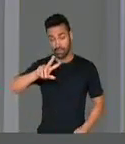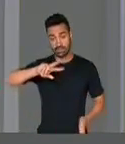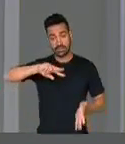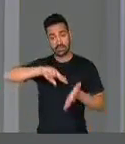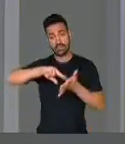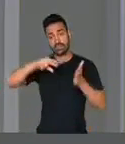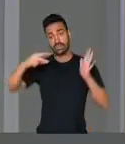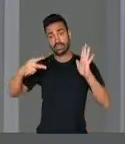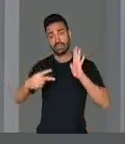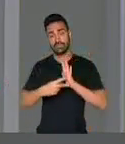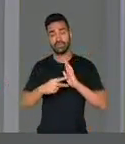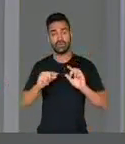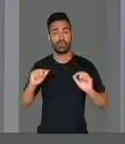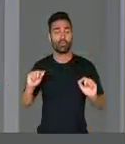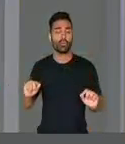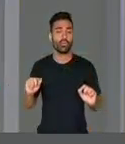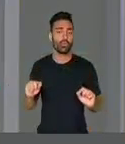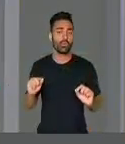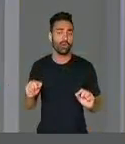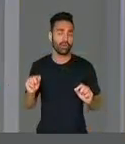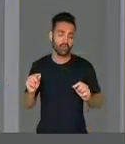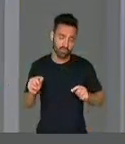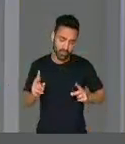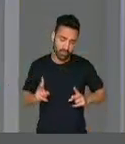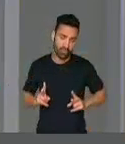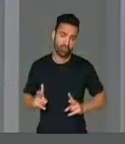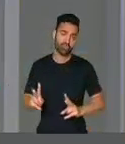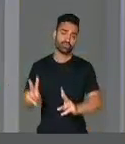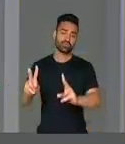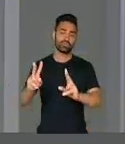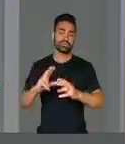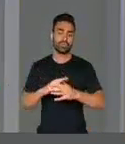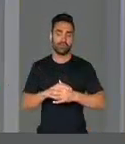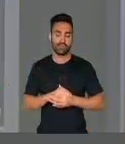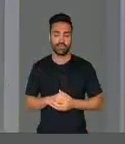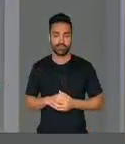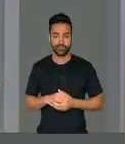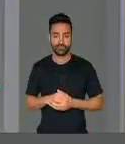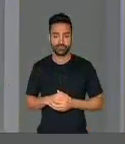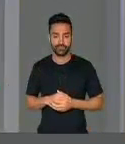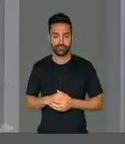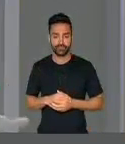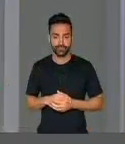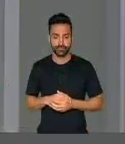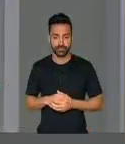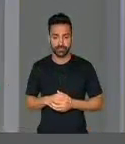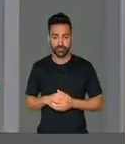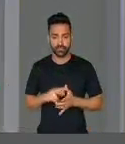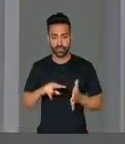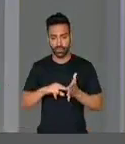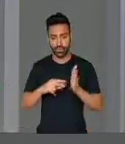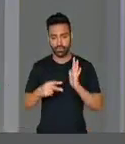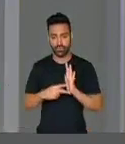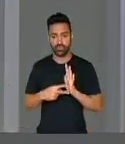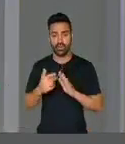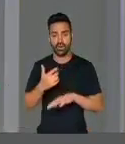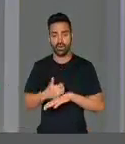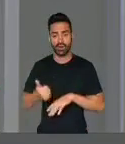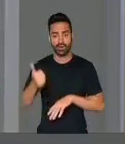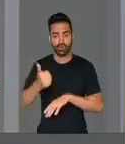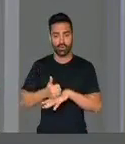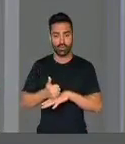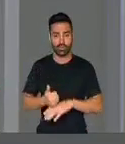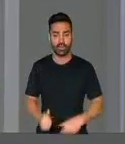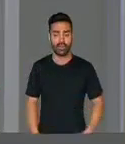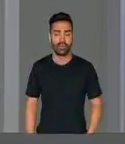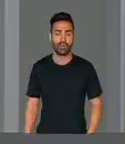para o golpe a continuidade, mas a continuidade deste golpe. E para